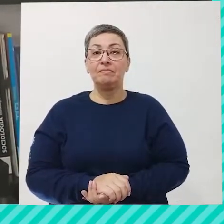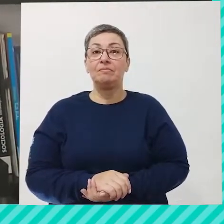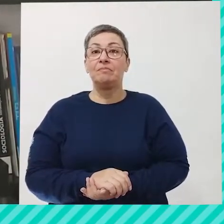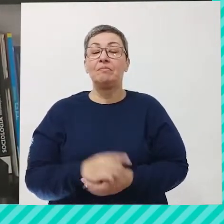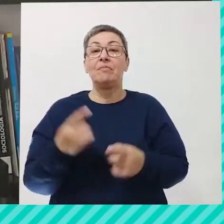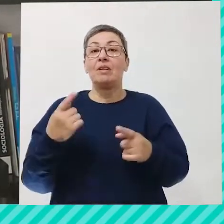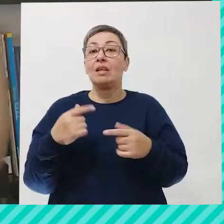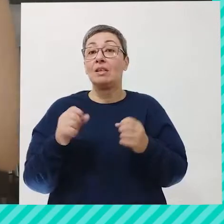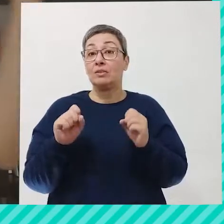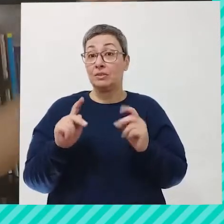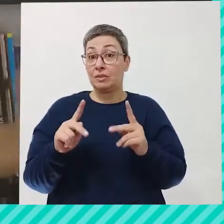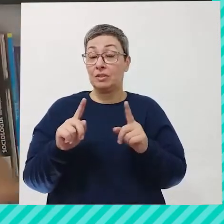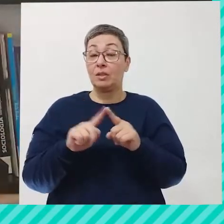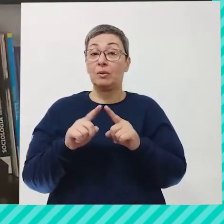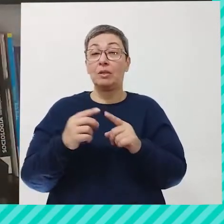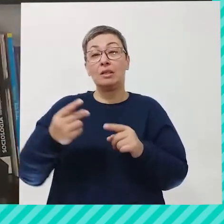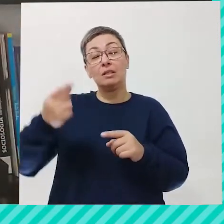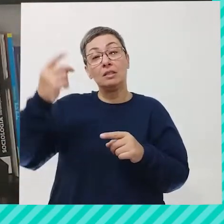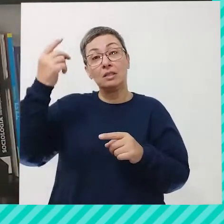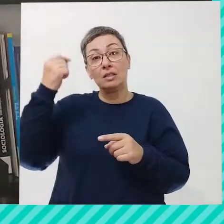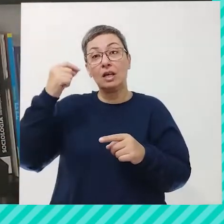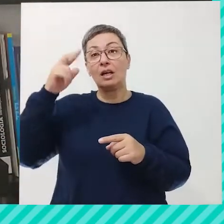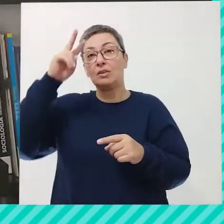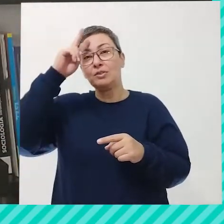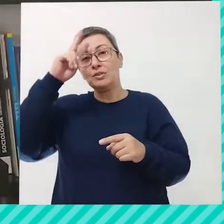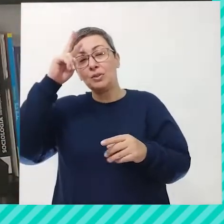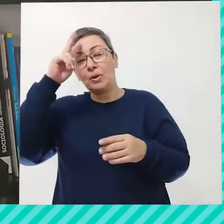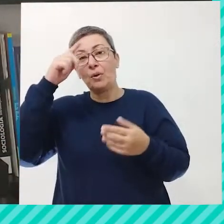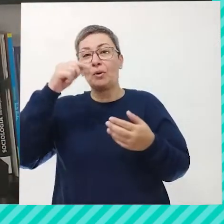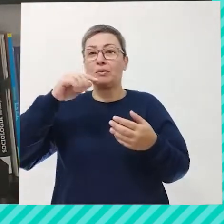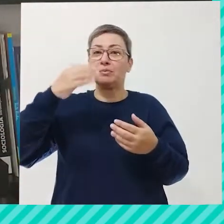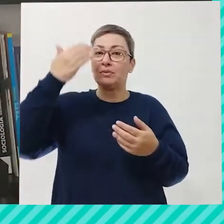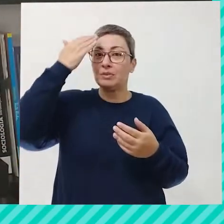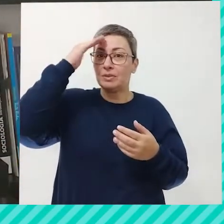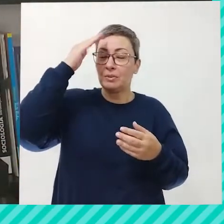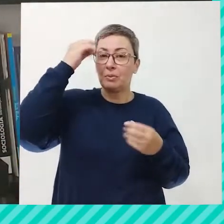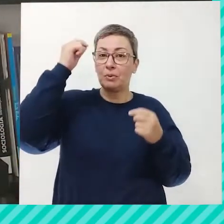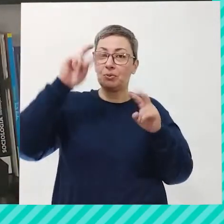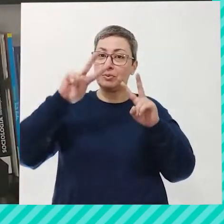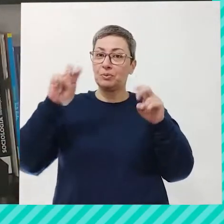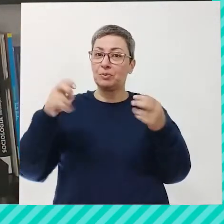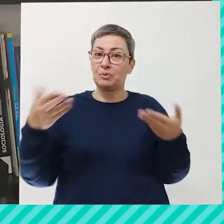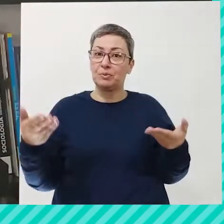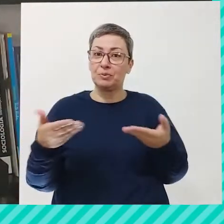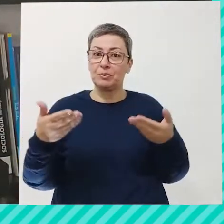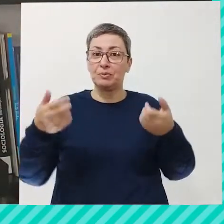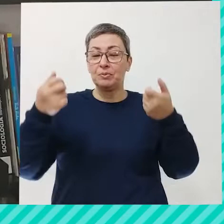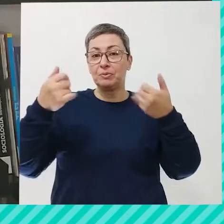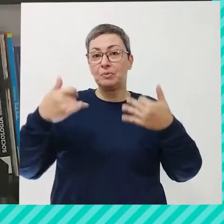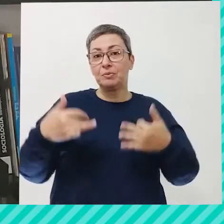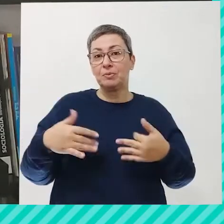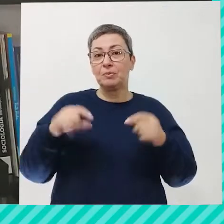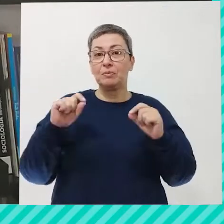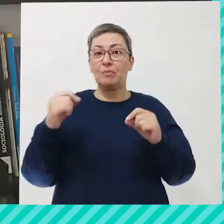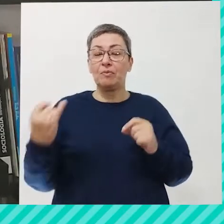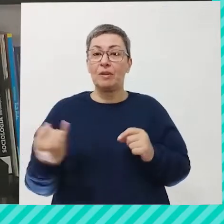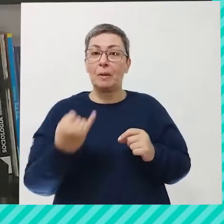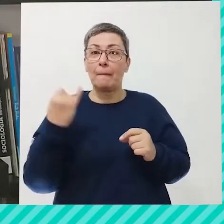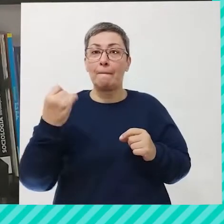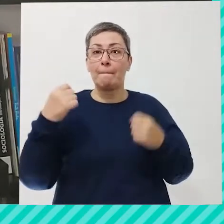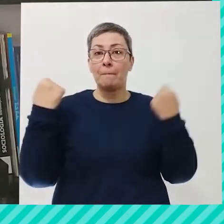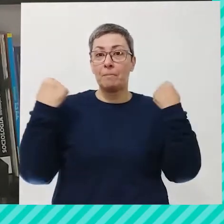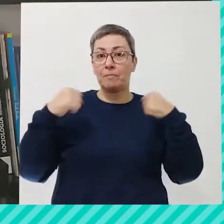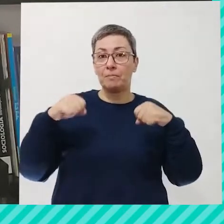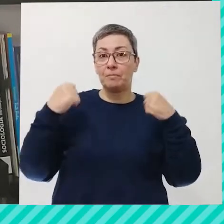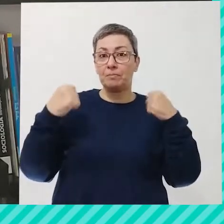Ok. Então, depois de viajar um pouquinho no tempo, falar de história pra entender um pouquinho do tema de hoje, a gente vai falar sobre, então, a importância da